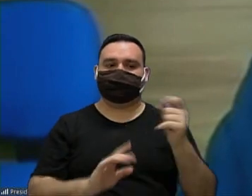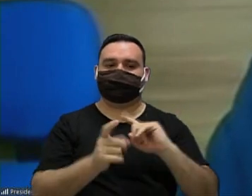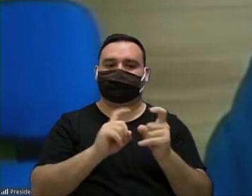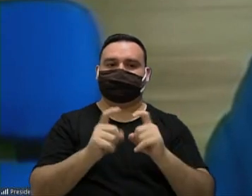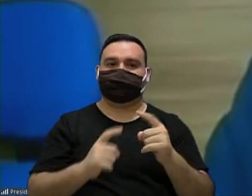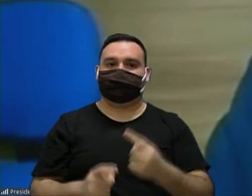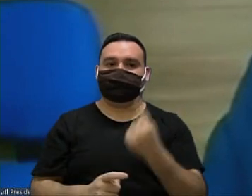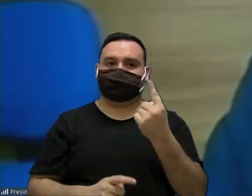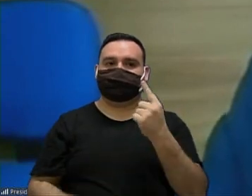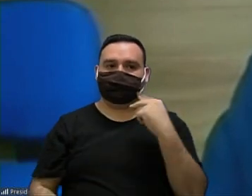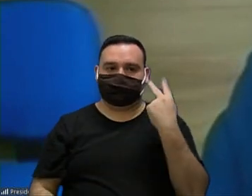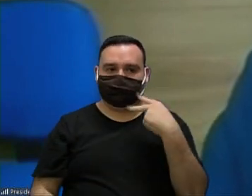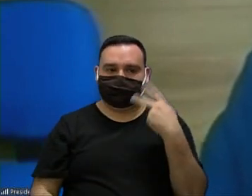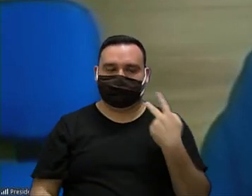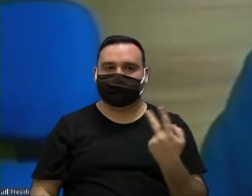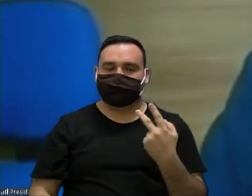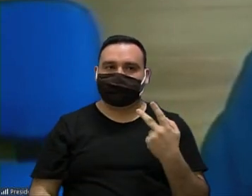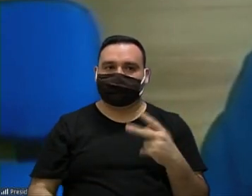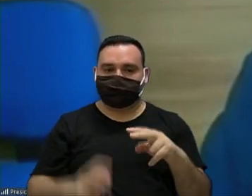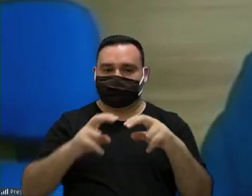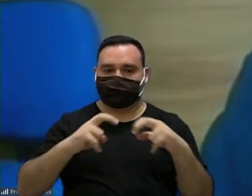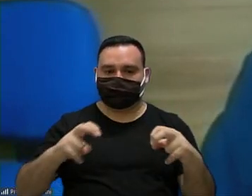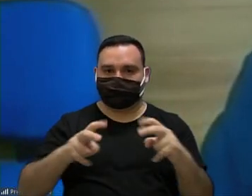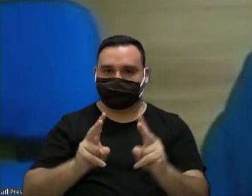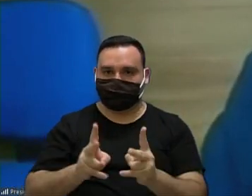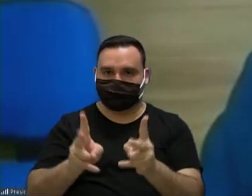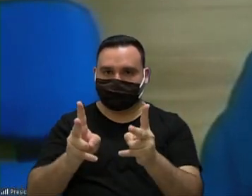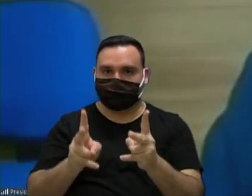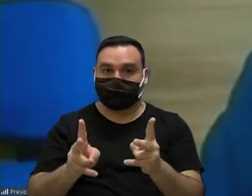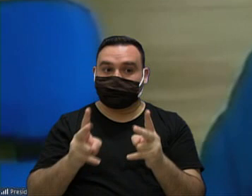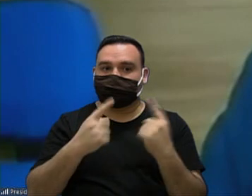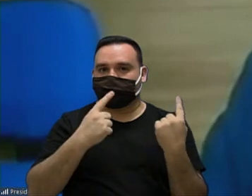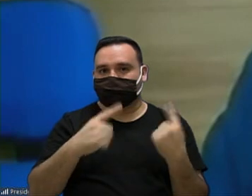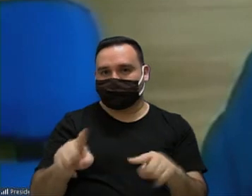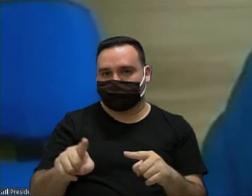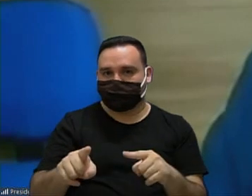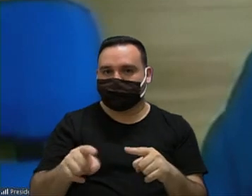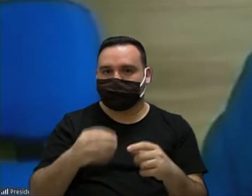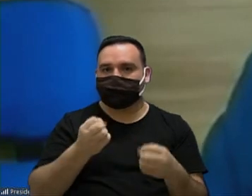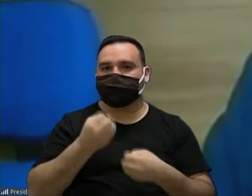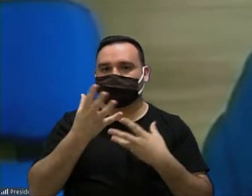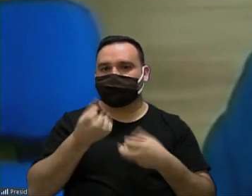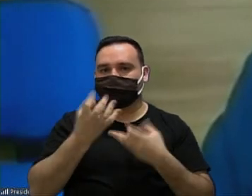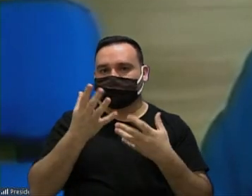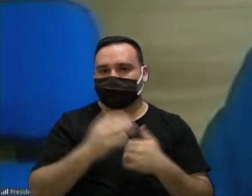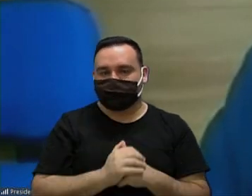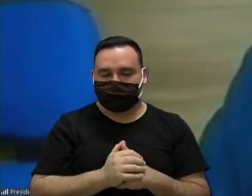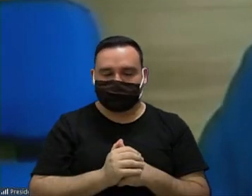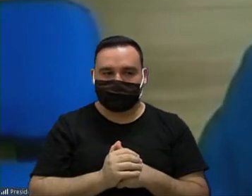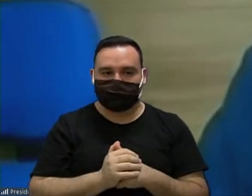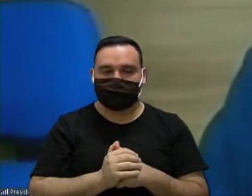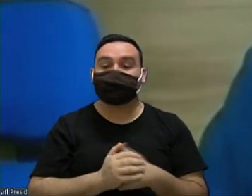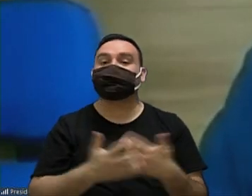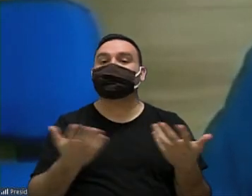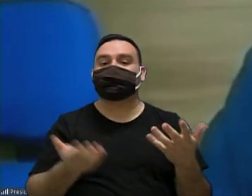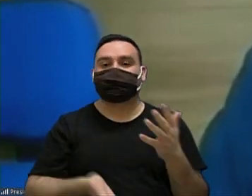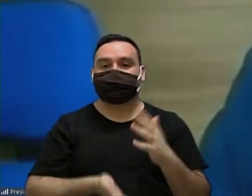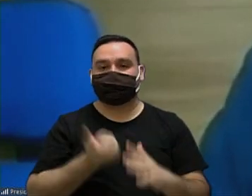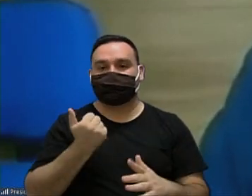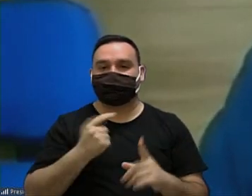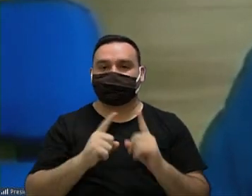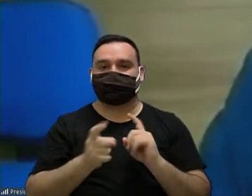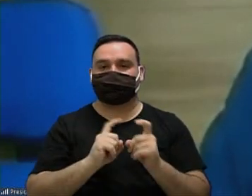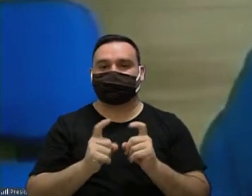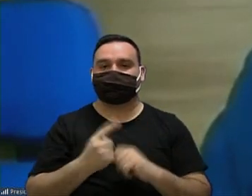sessão do vereador permaneçam como estão os contrários se manifestem está retirado por